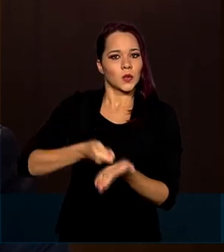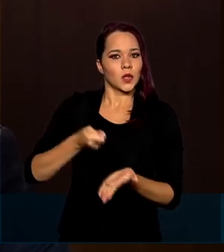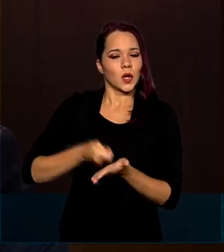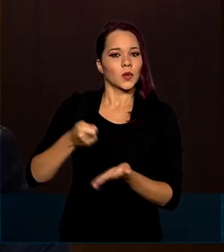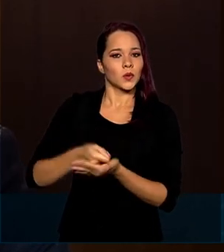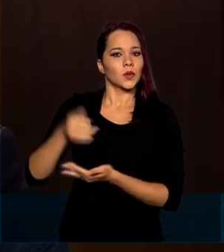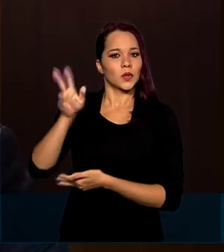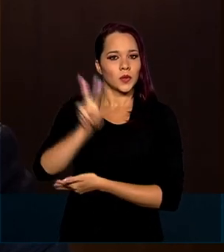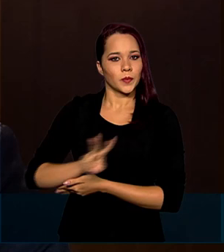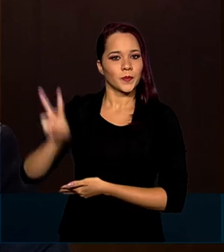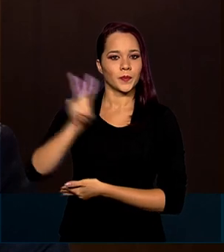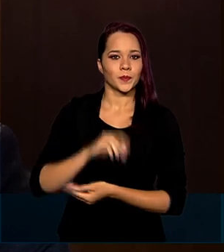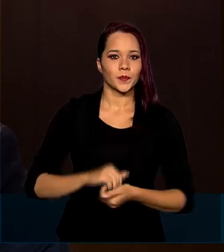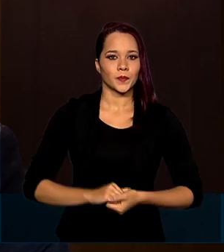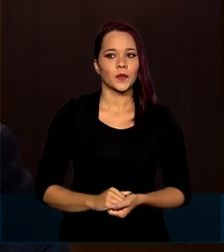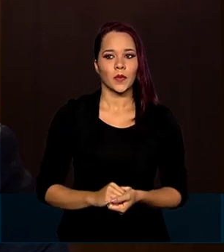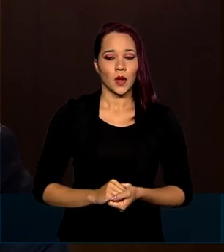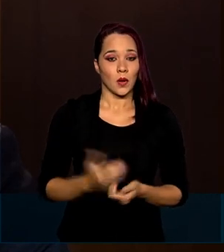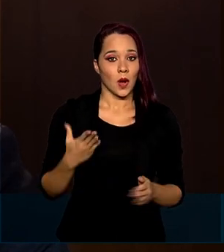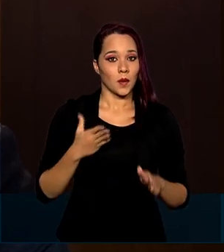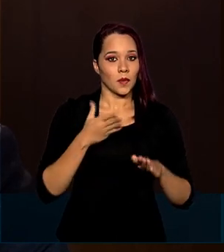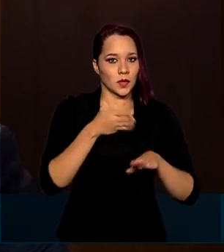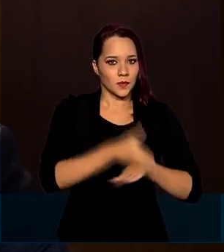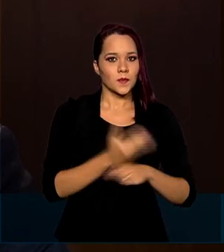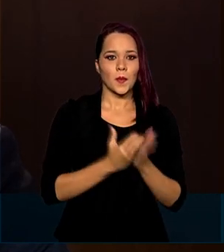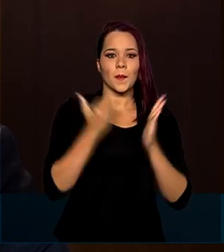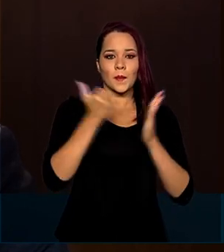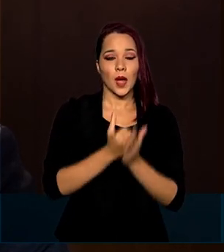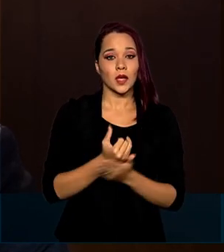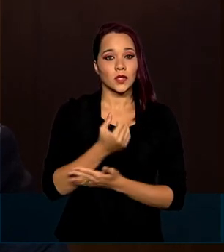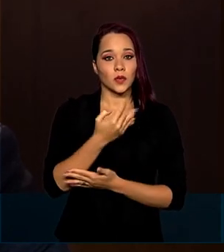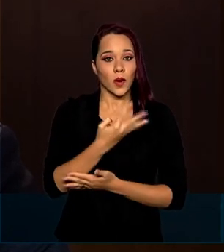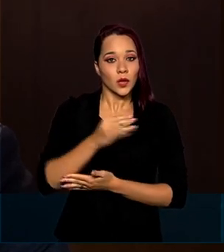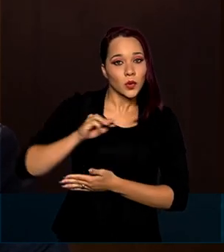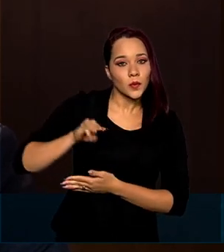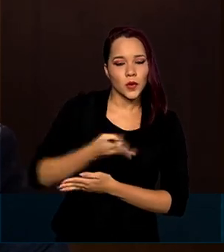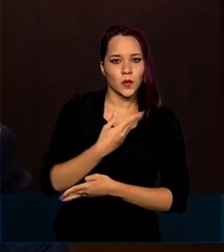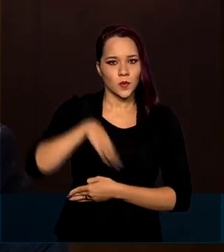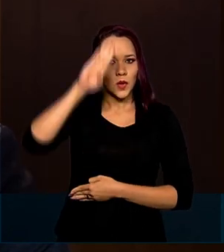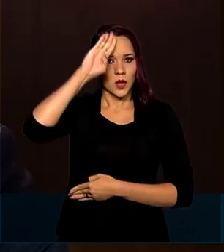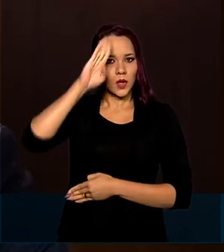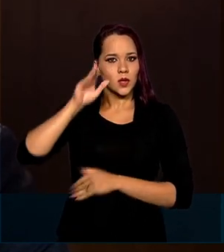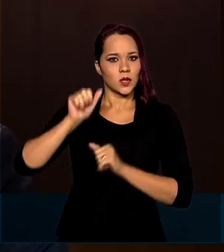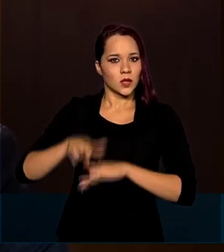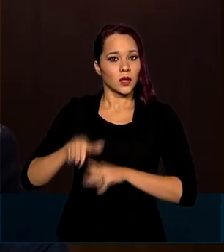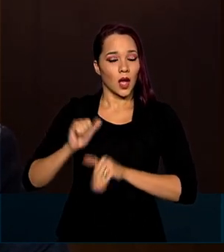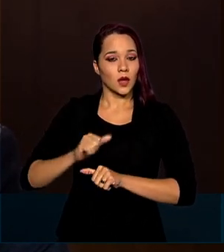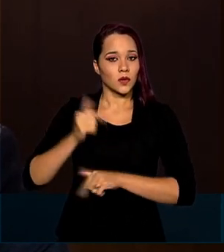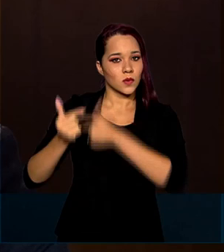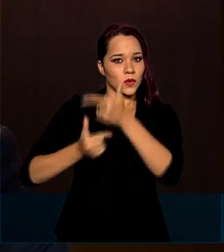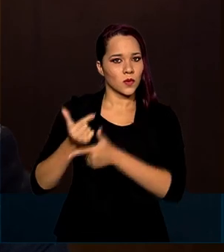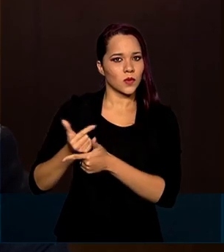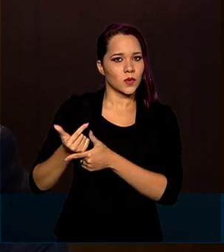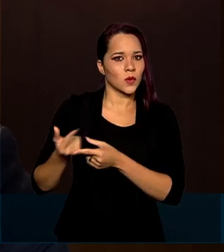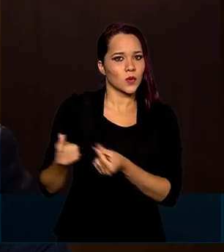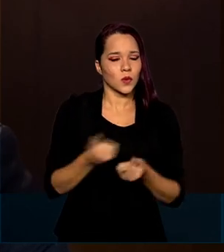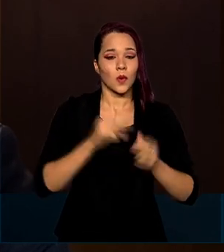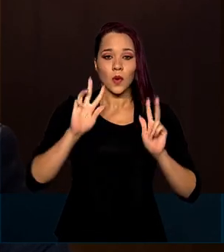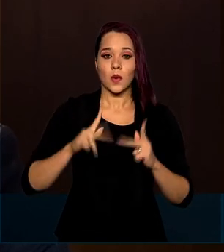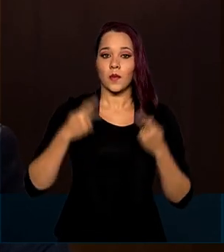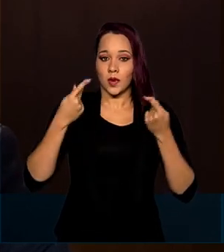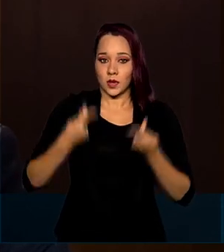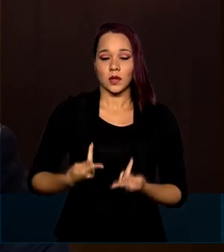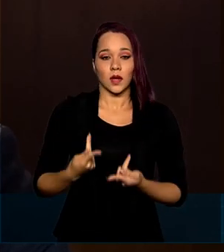bolivariana. Com a participação de mais de 4 mil militares, a Força Tarefa Logística Humanitária